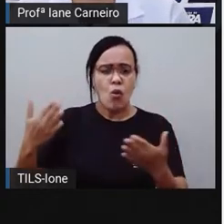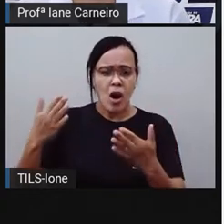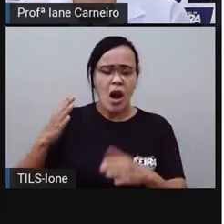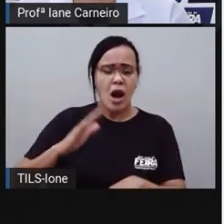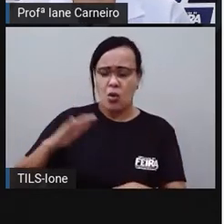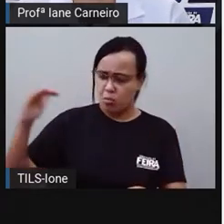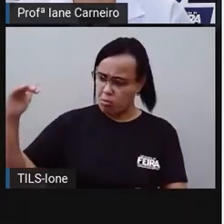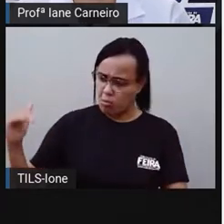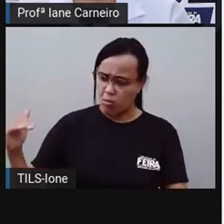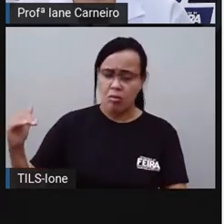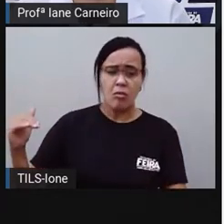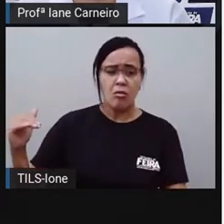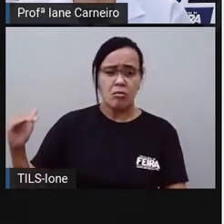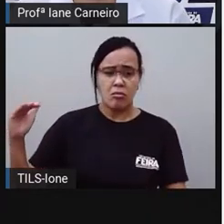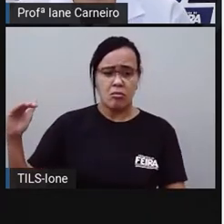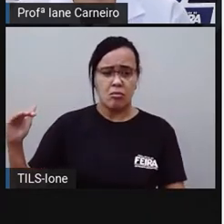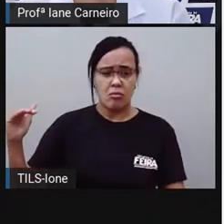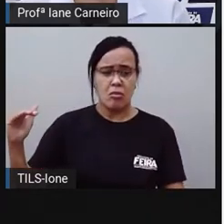baixo?